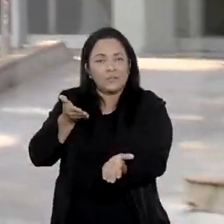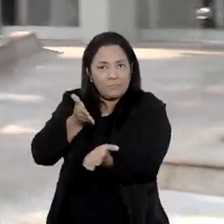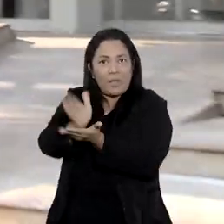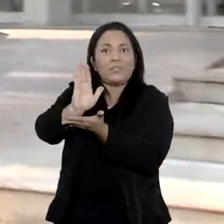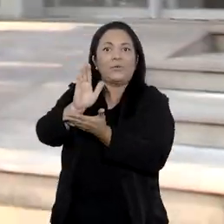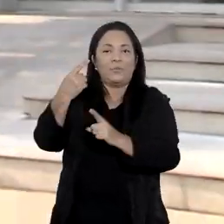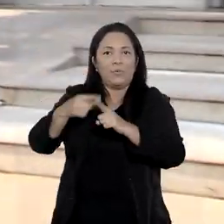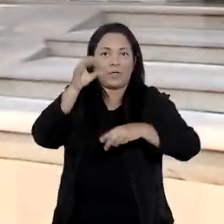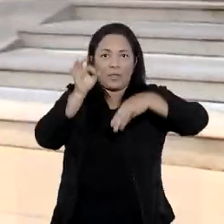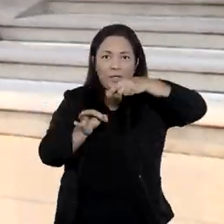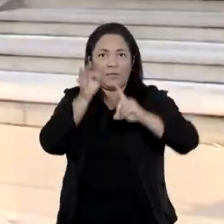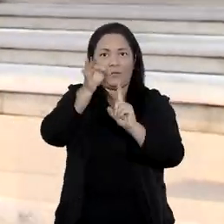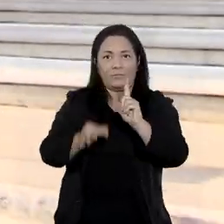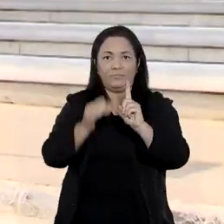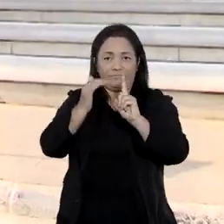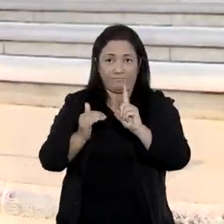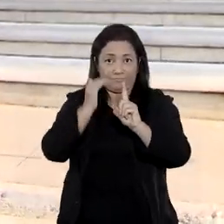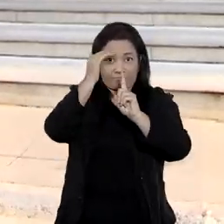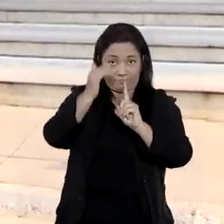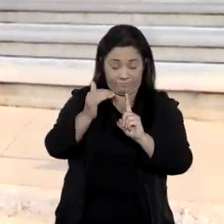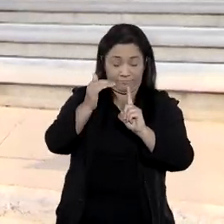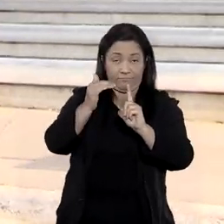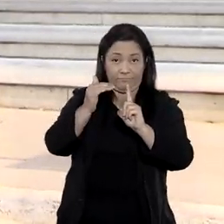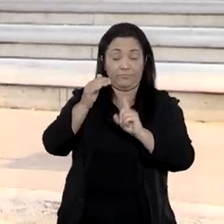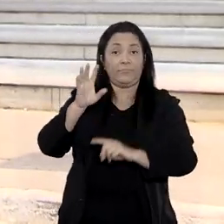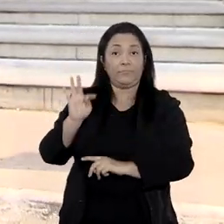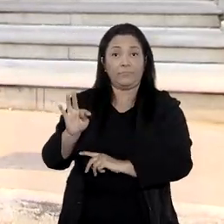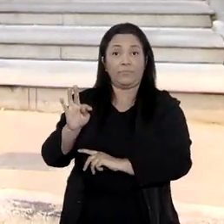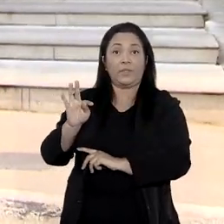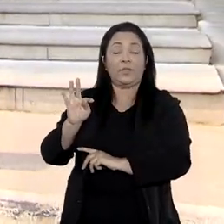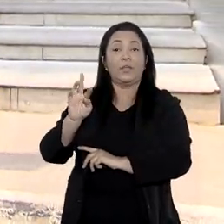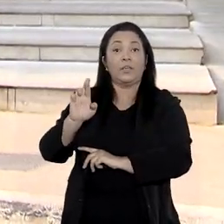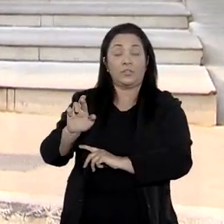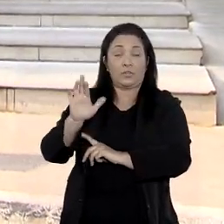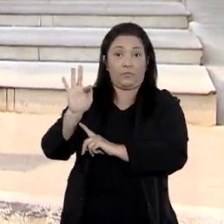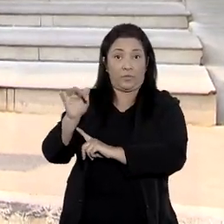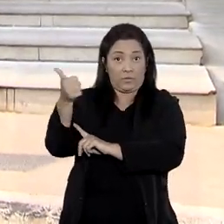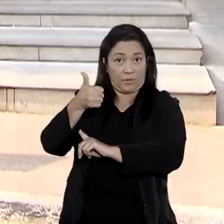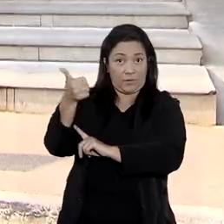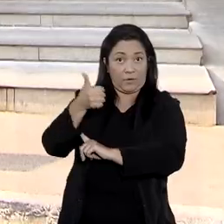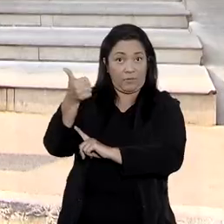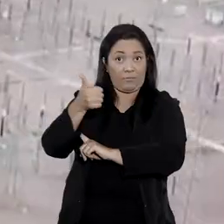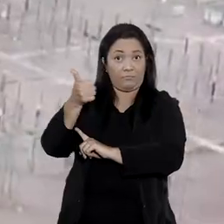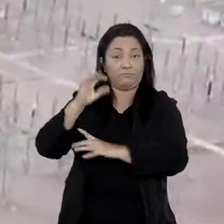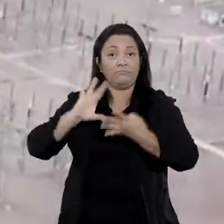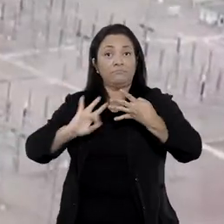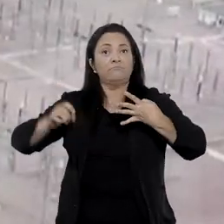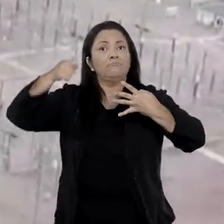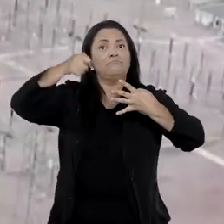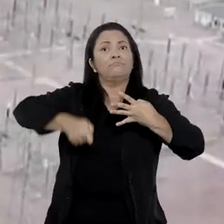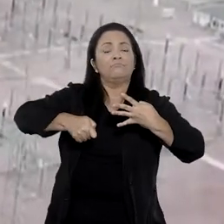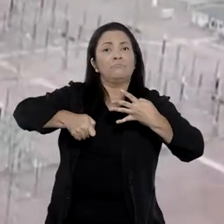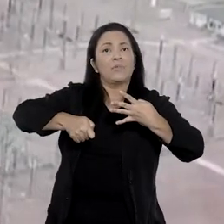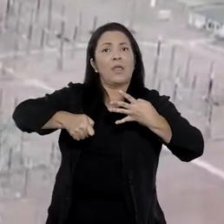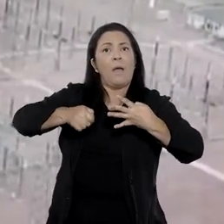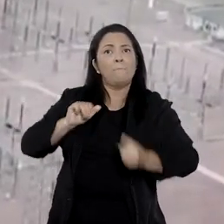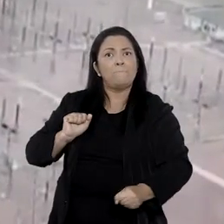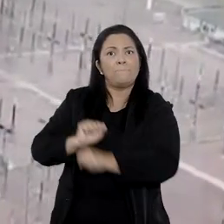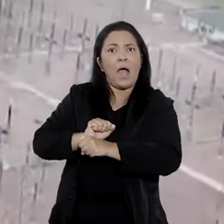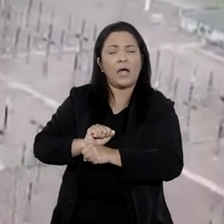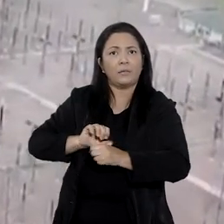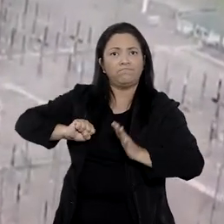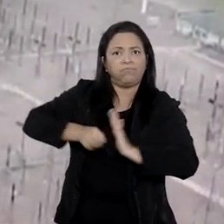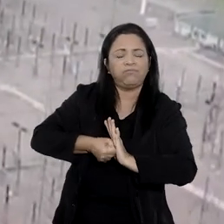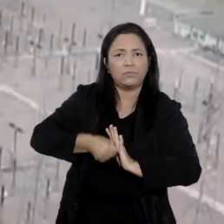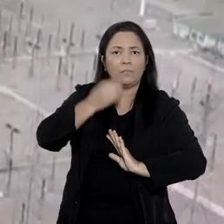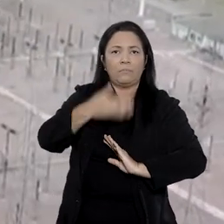reconsideração do desembargador relator do caso no Tribunal Regional Federal da Primeira Região, que determinou a suspensão de toda